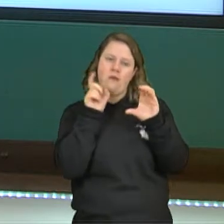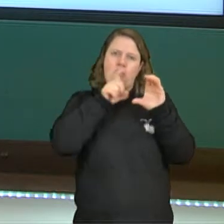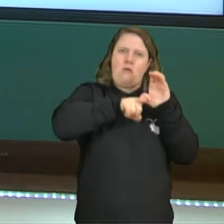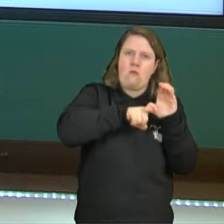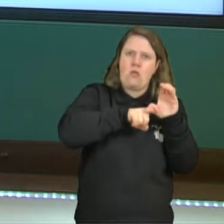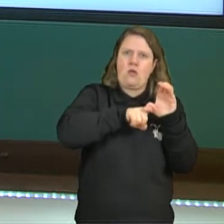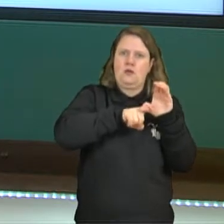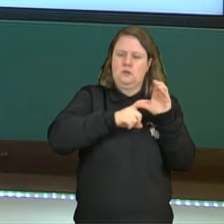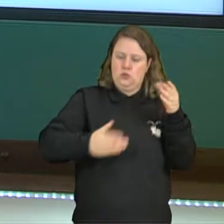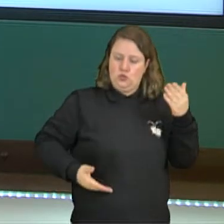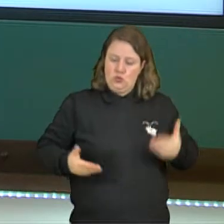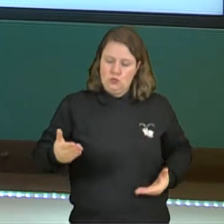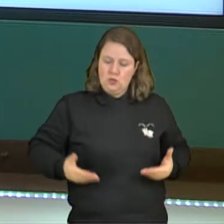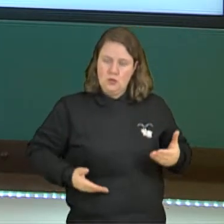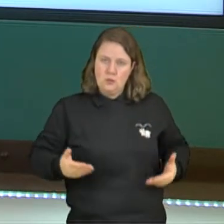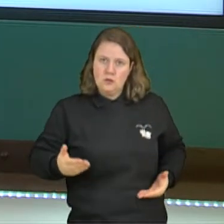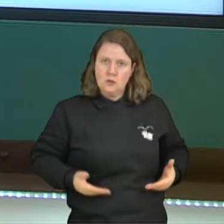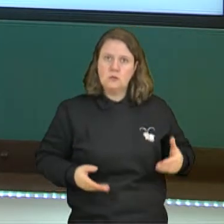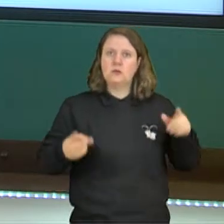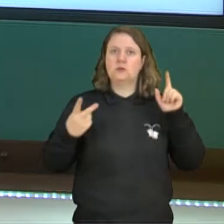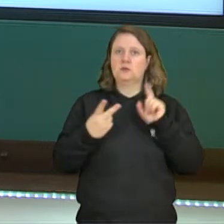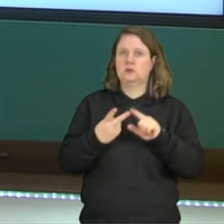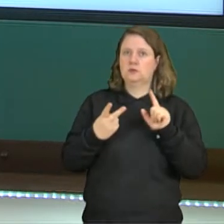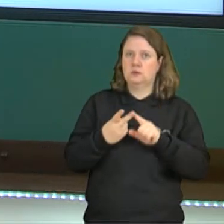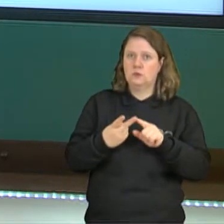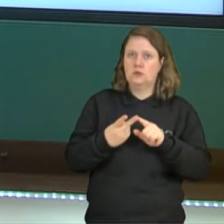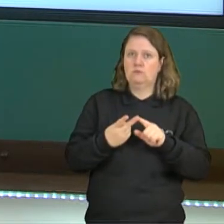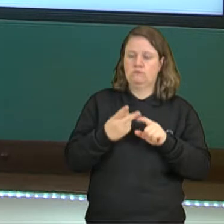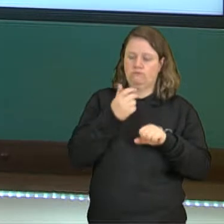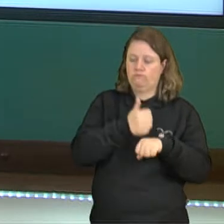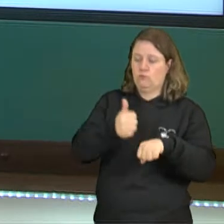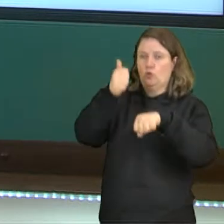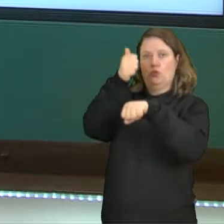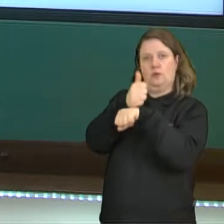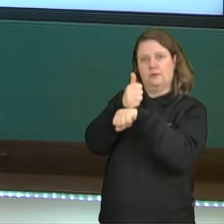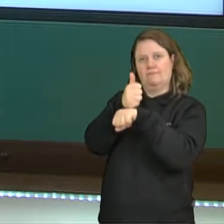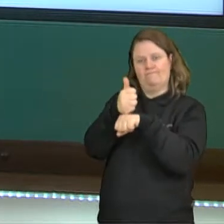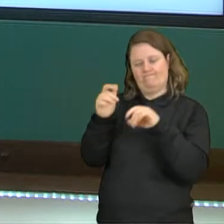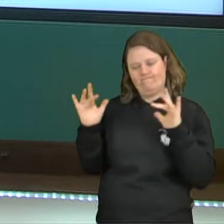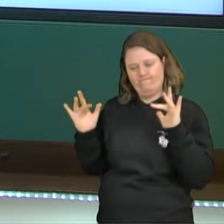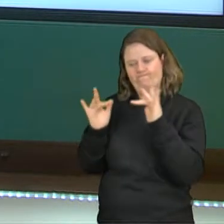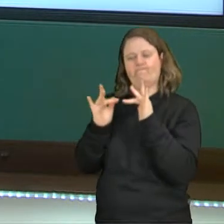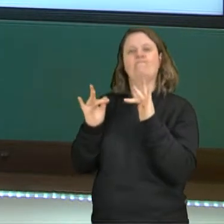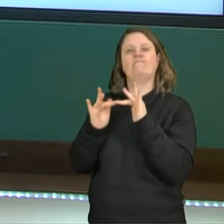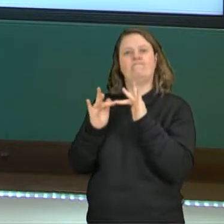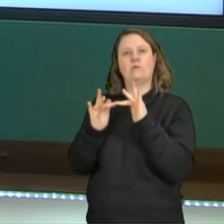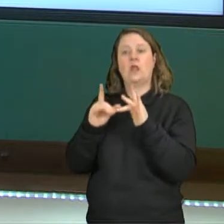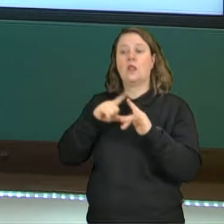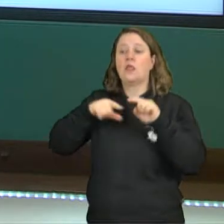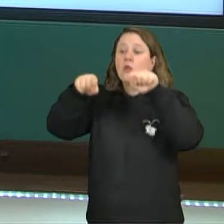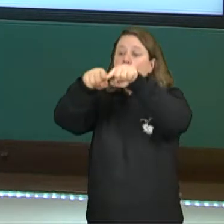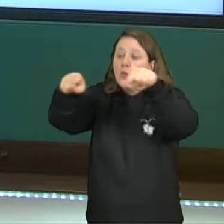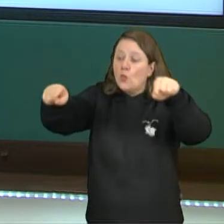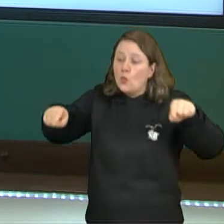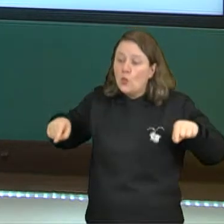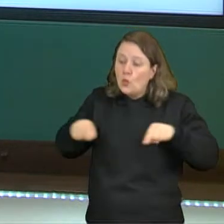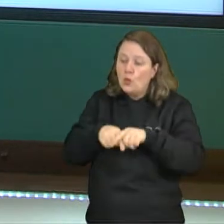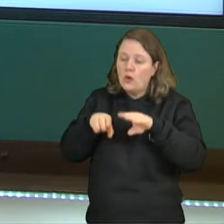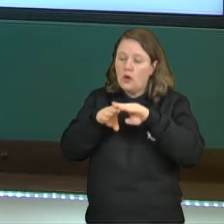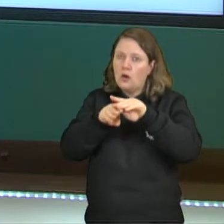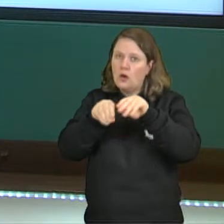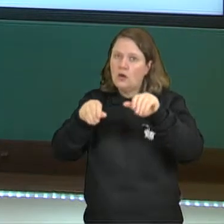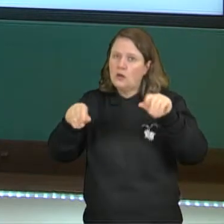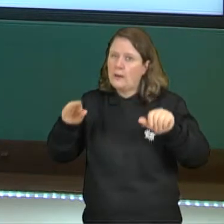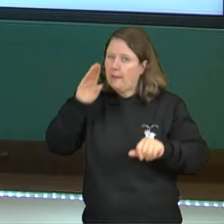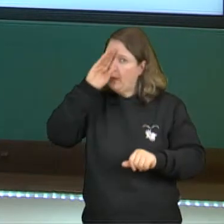sucerano, ou o senhor feudal, e o vassalo, ou o servo. Tem a terra como principal elemento